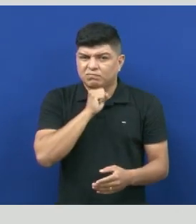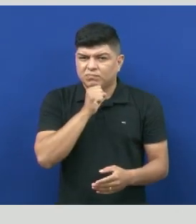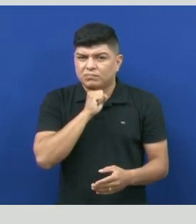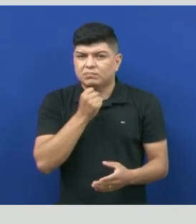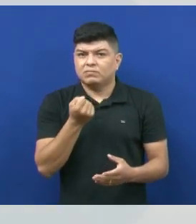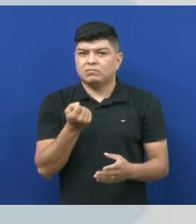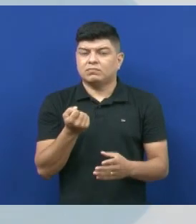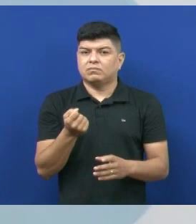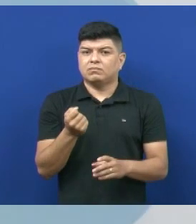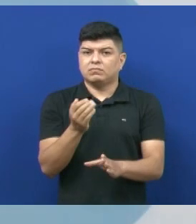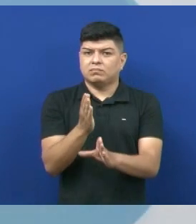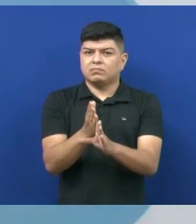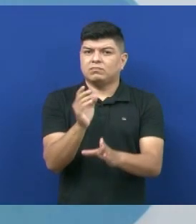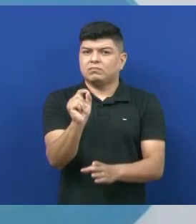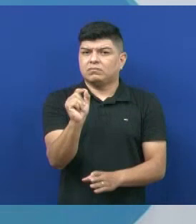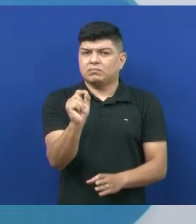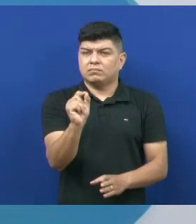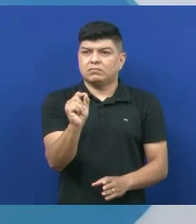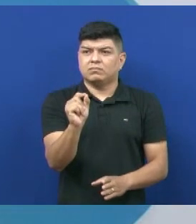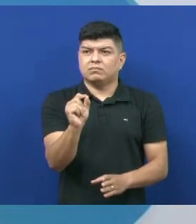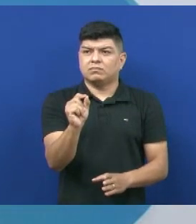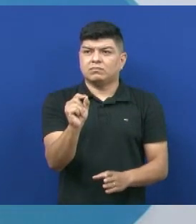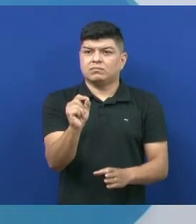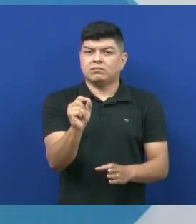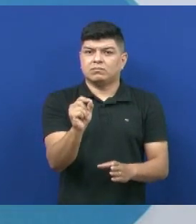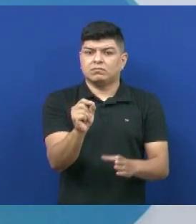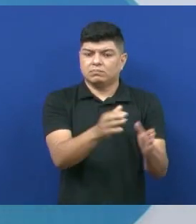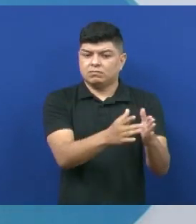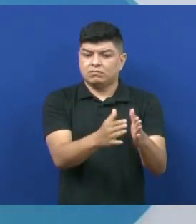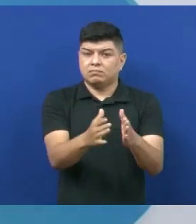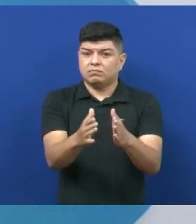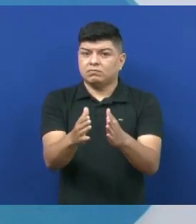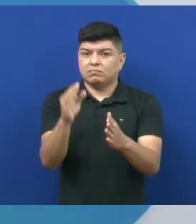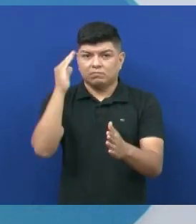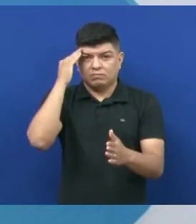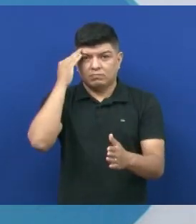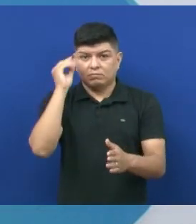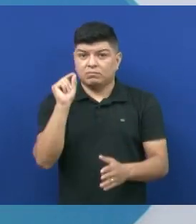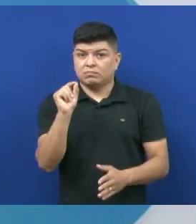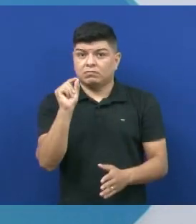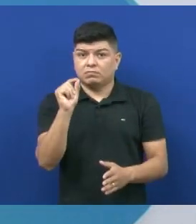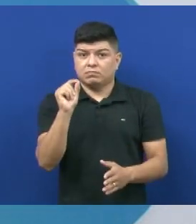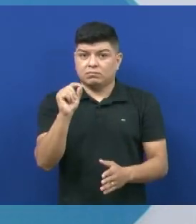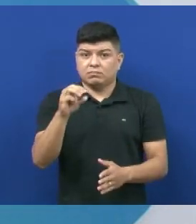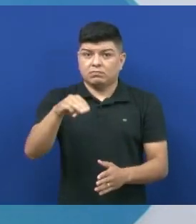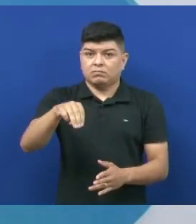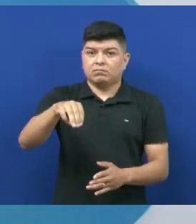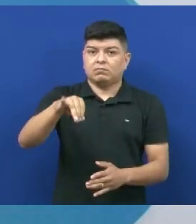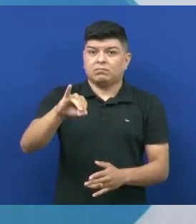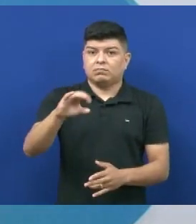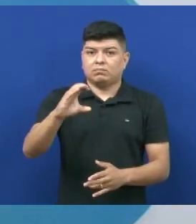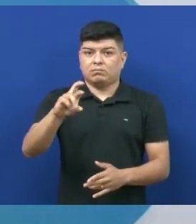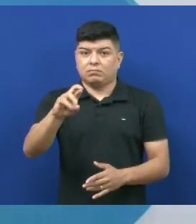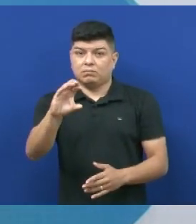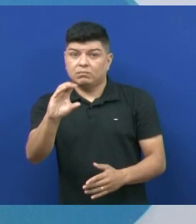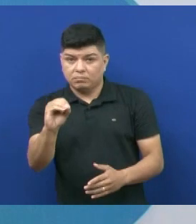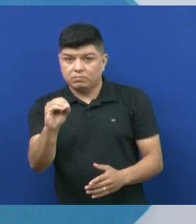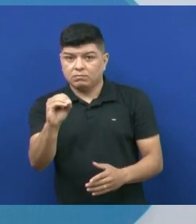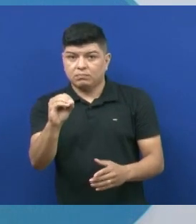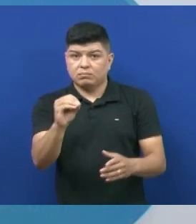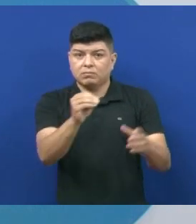desses micro-organismos, e a partir daí, teve-se a conclusão de que os micro-organismos eram carregados pelo ar.